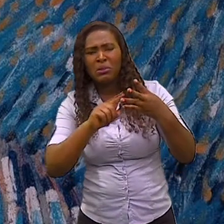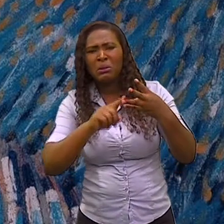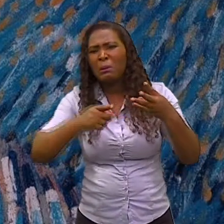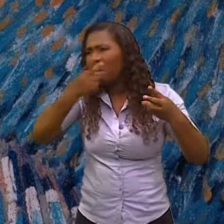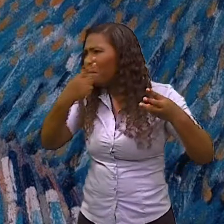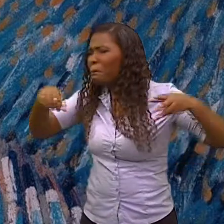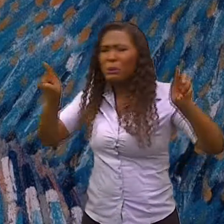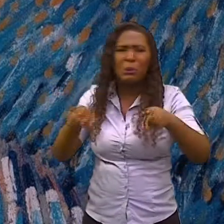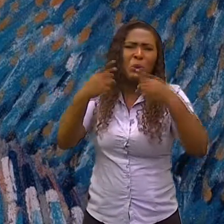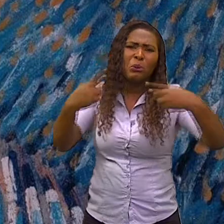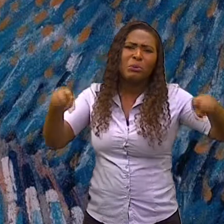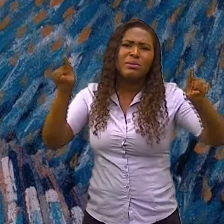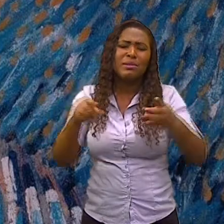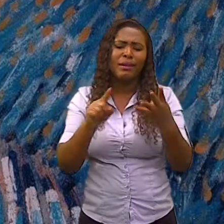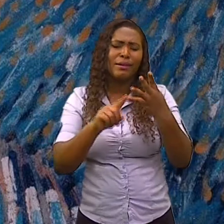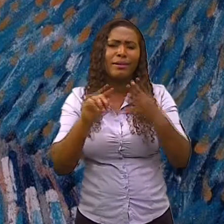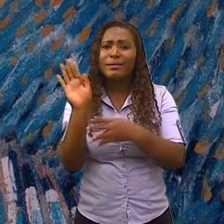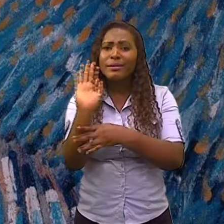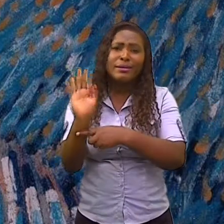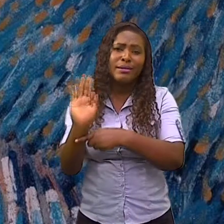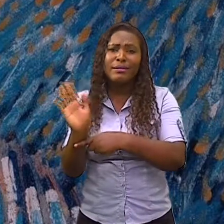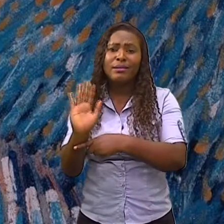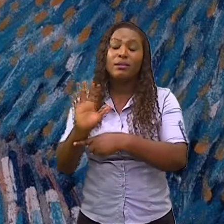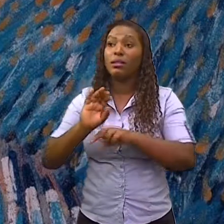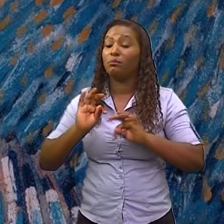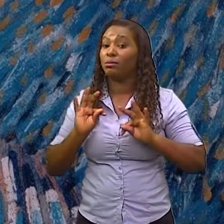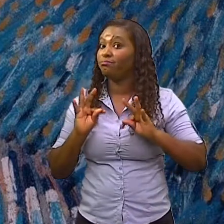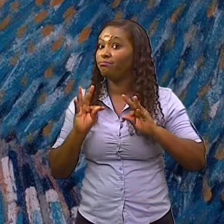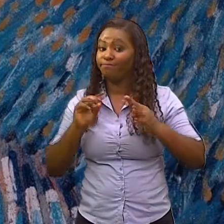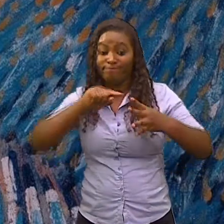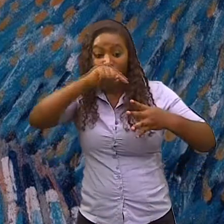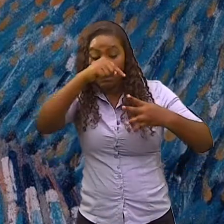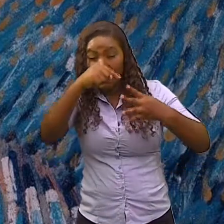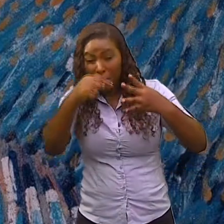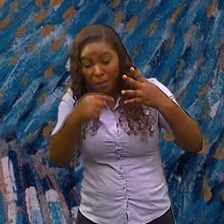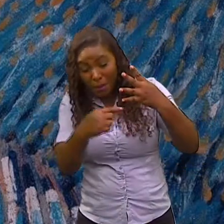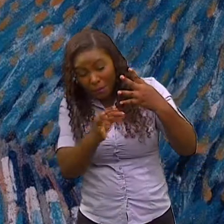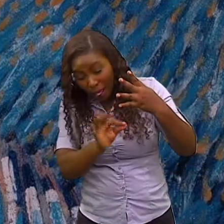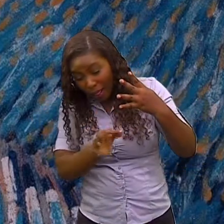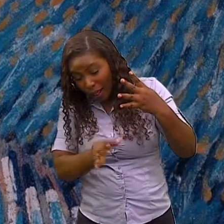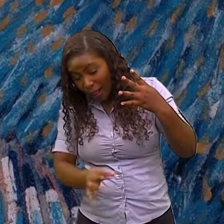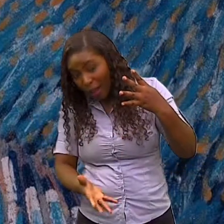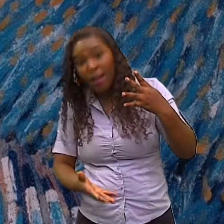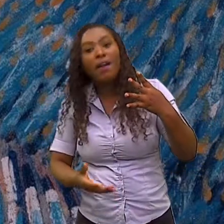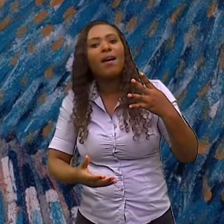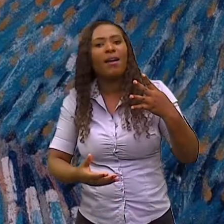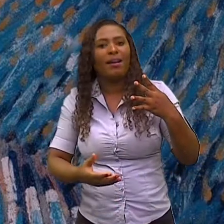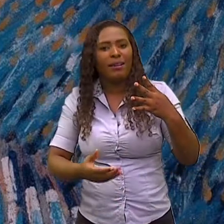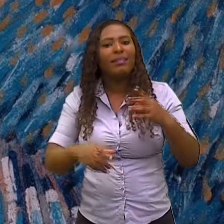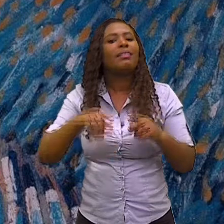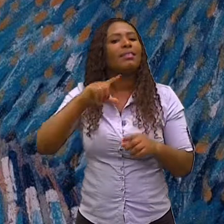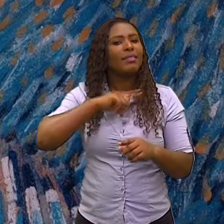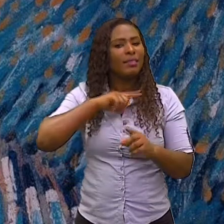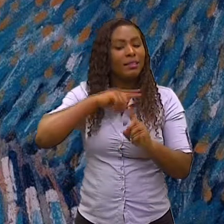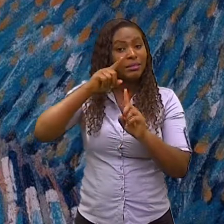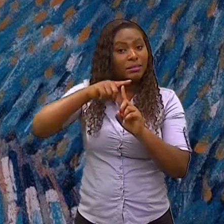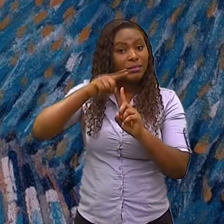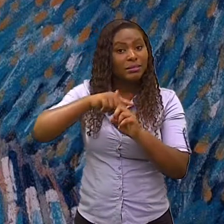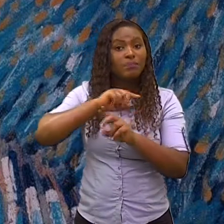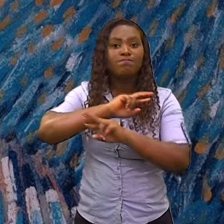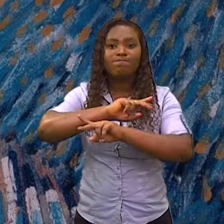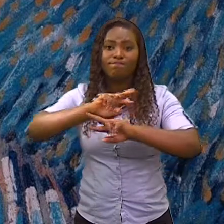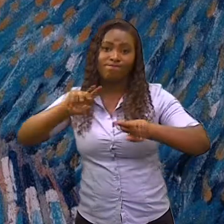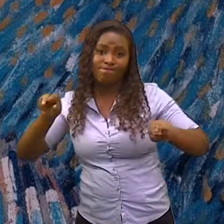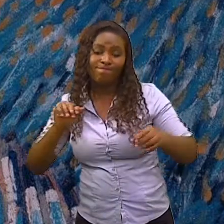dos diversos ramos da arte, das diversas formas de fazer arte, as pessoas, os